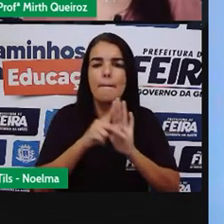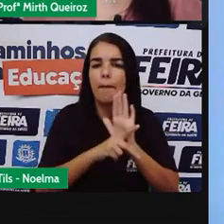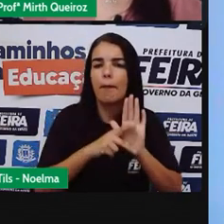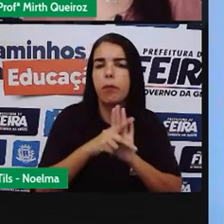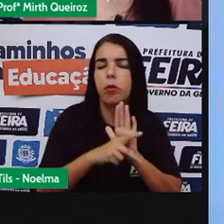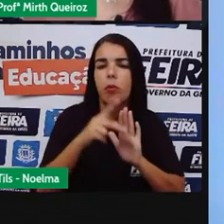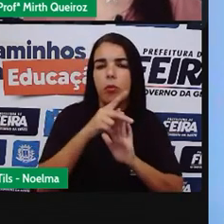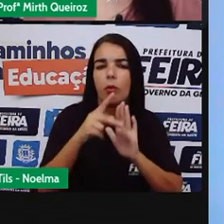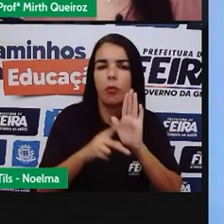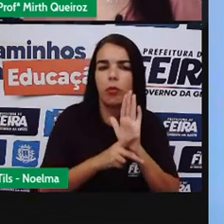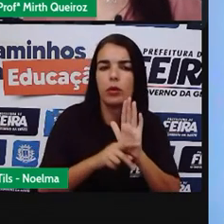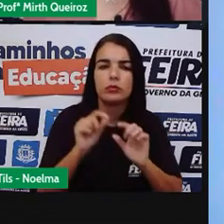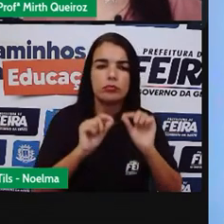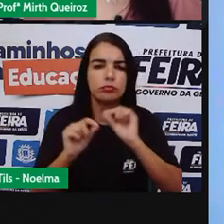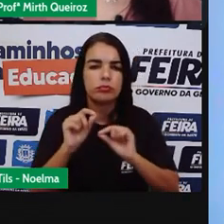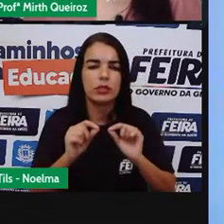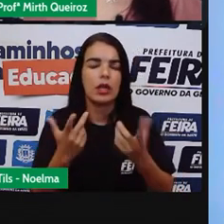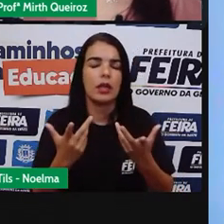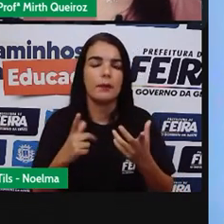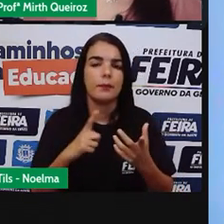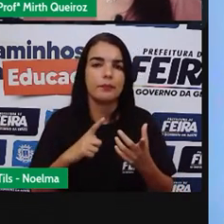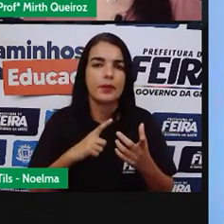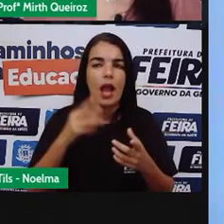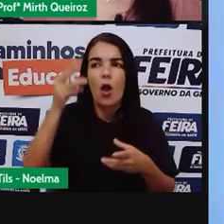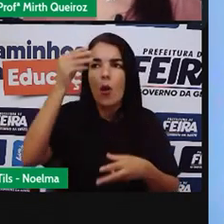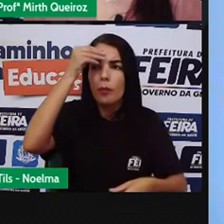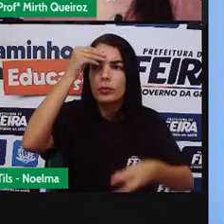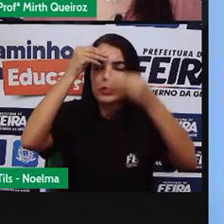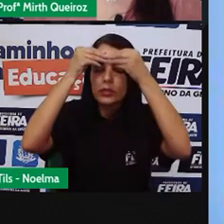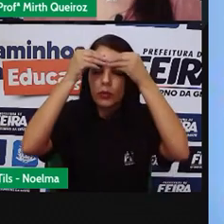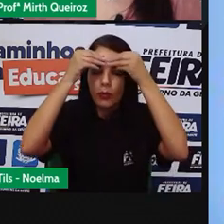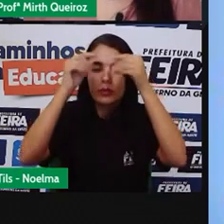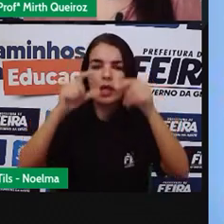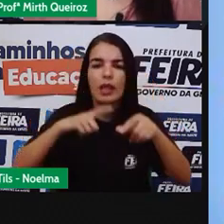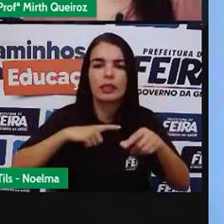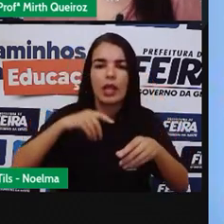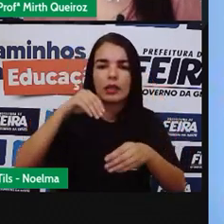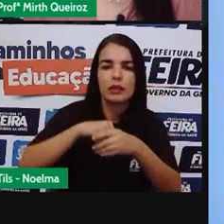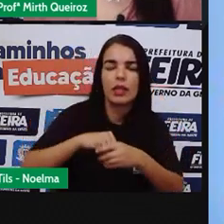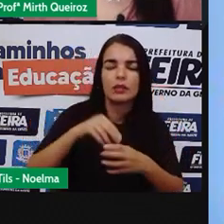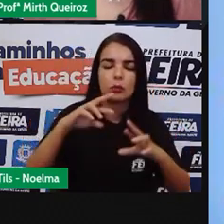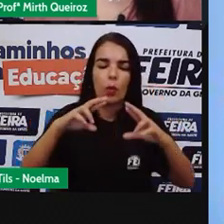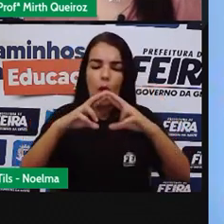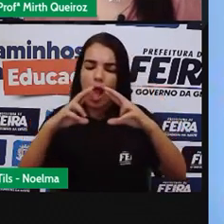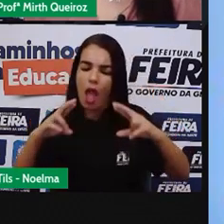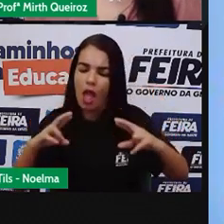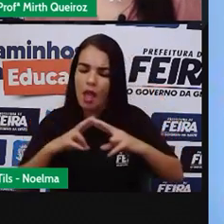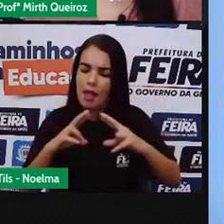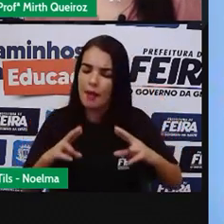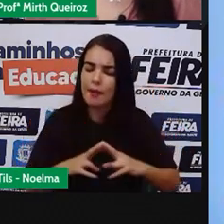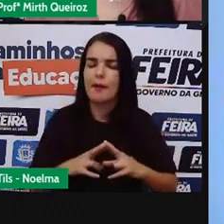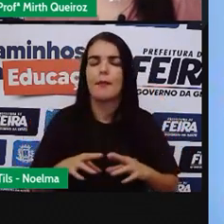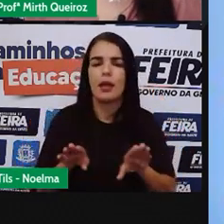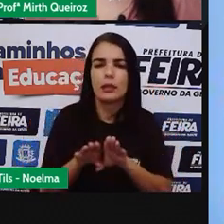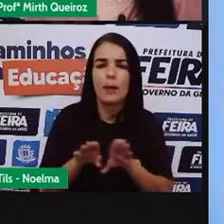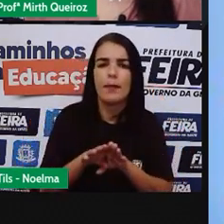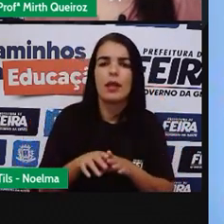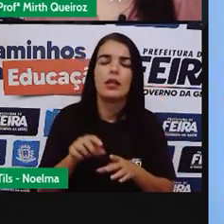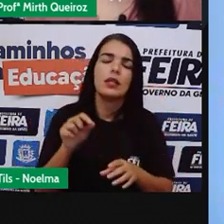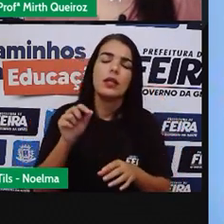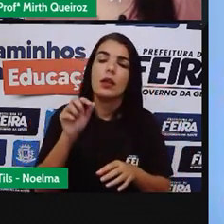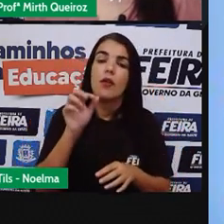questão Da poesia Dos poemas Nós temos As aliterações E as rimas As rimas O final das palavras